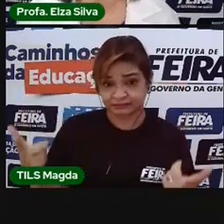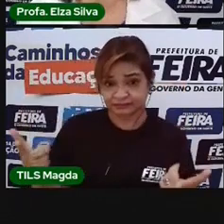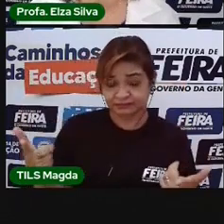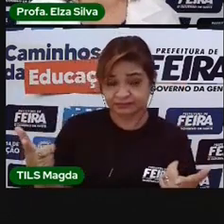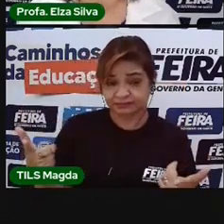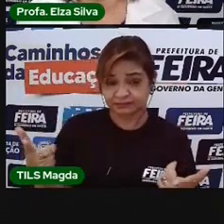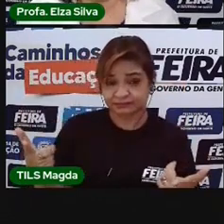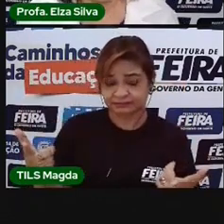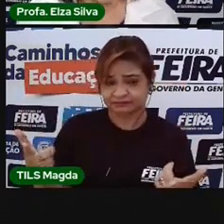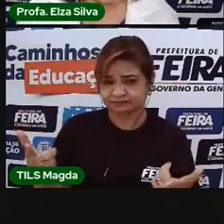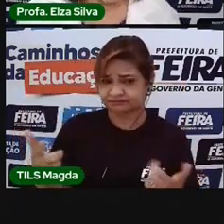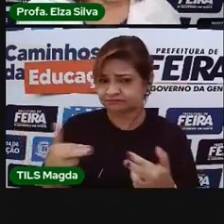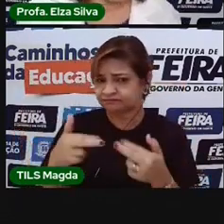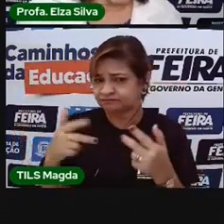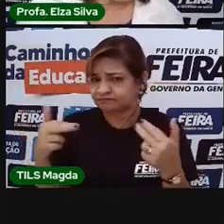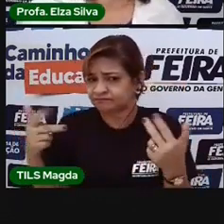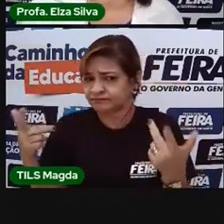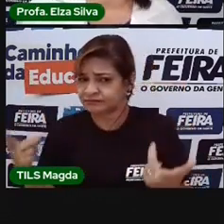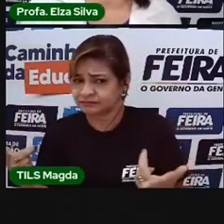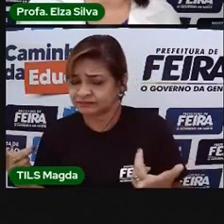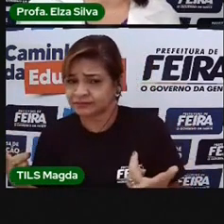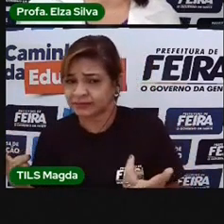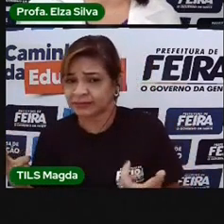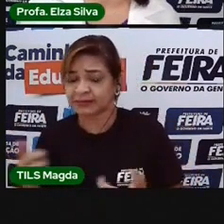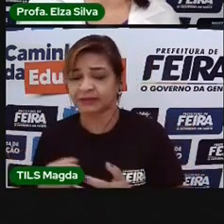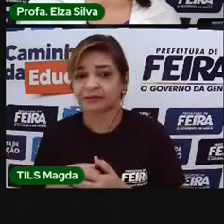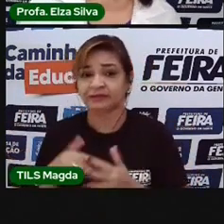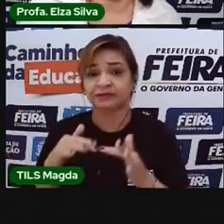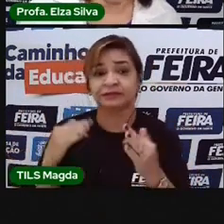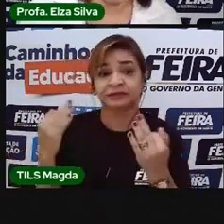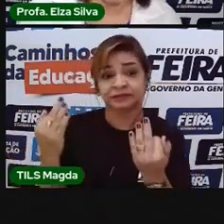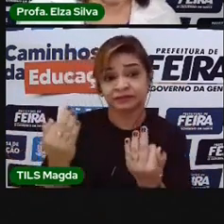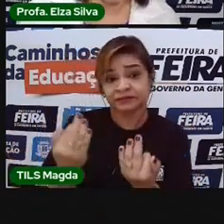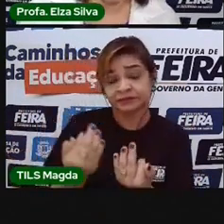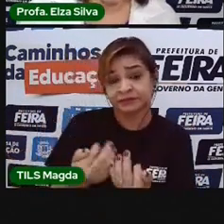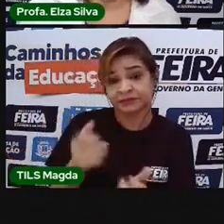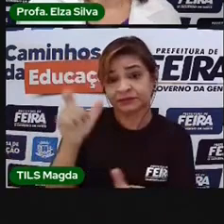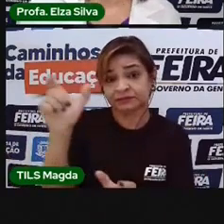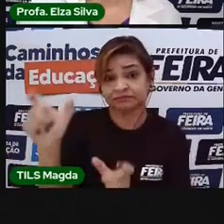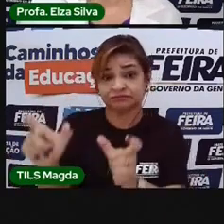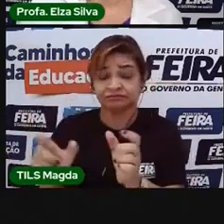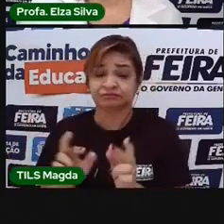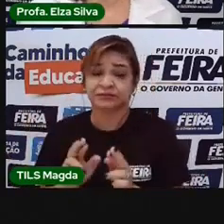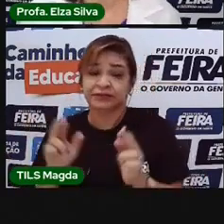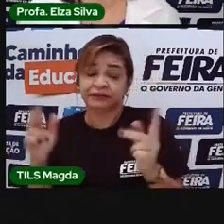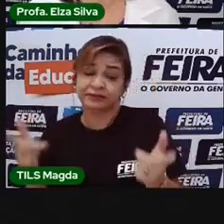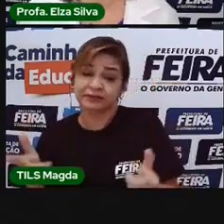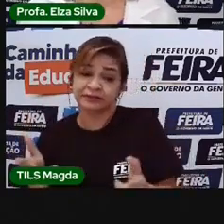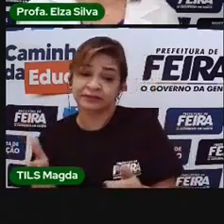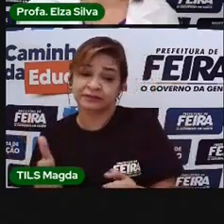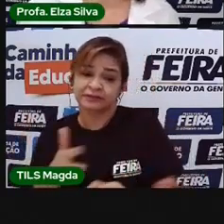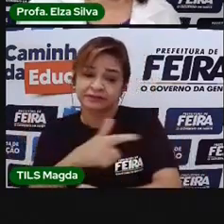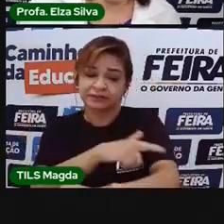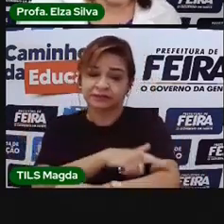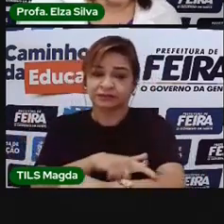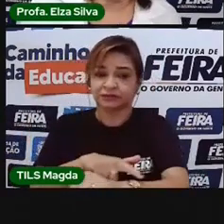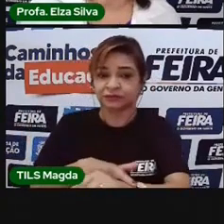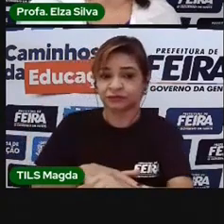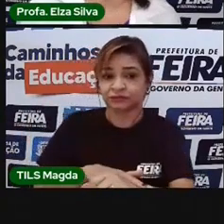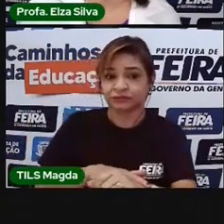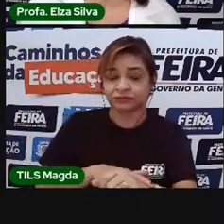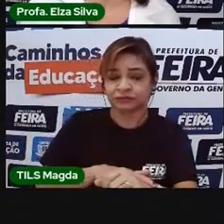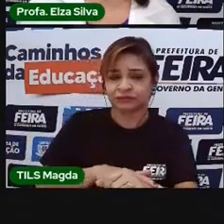muitos aspectos. Nossas famílias têm formatos diferentes. A educação, as